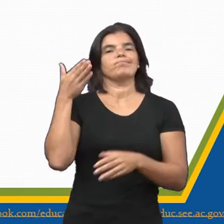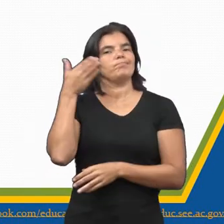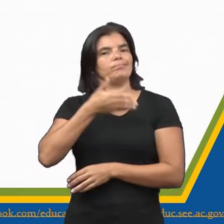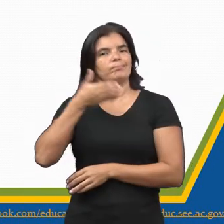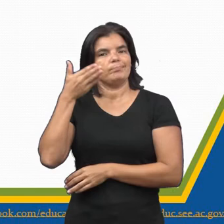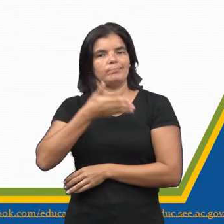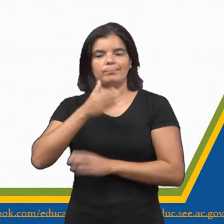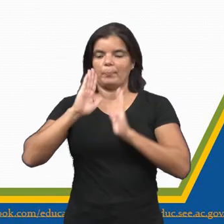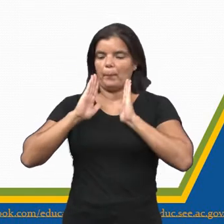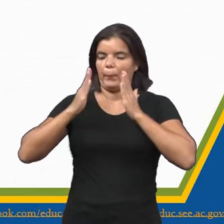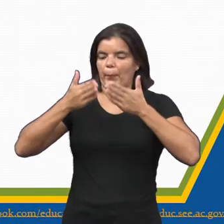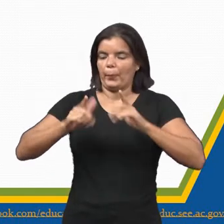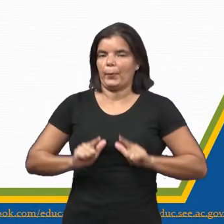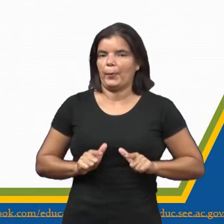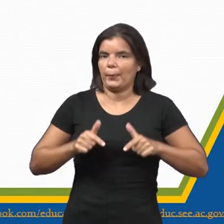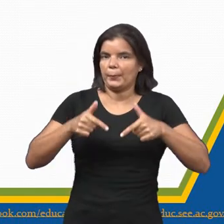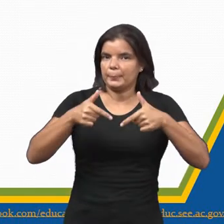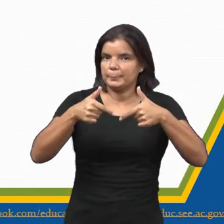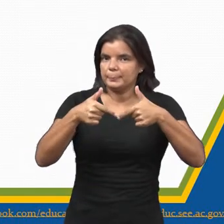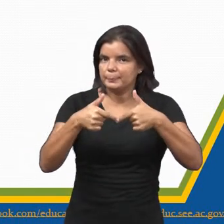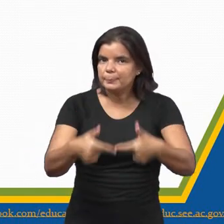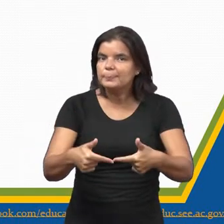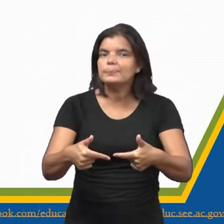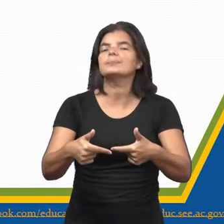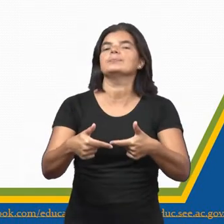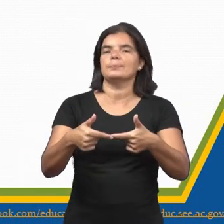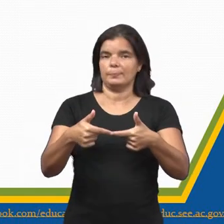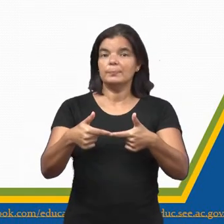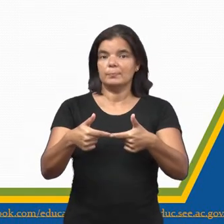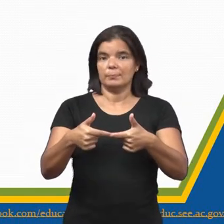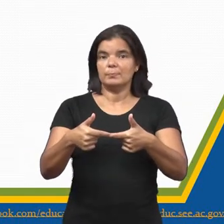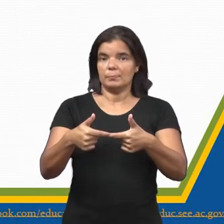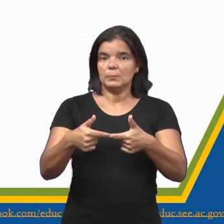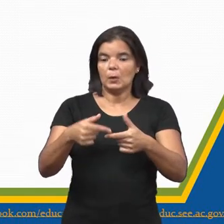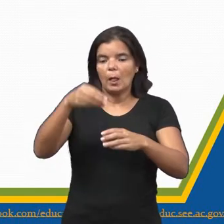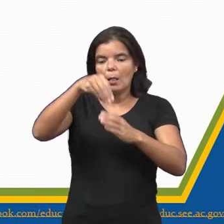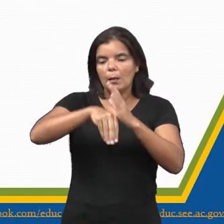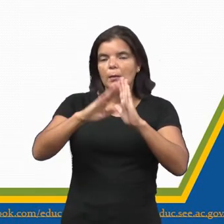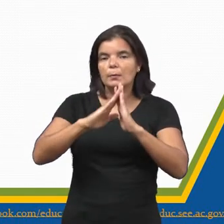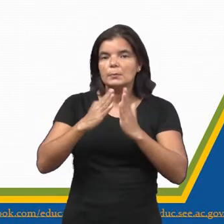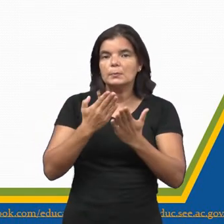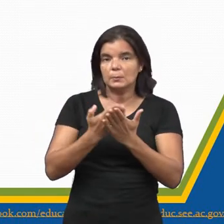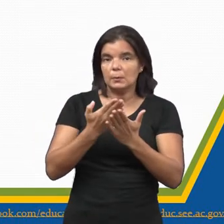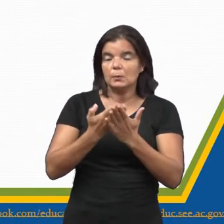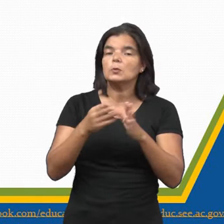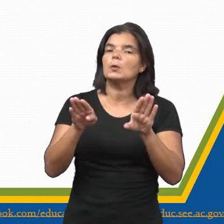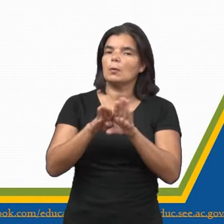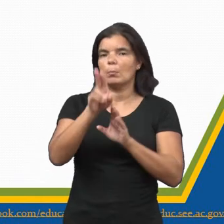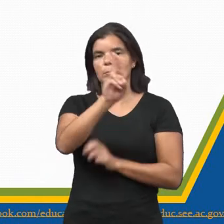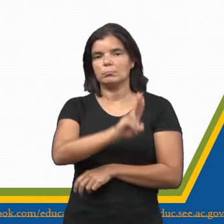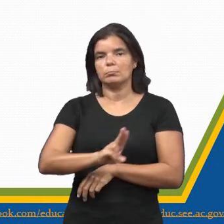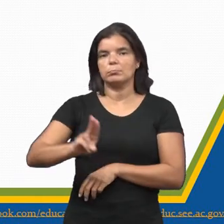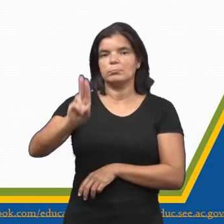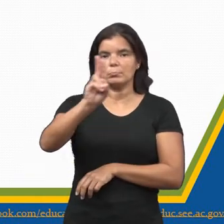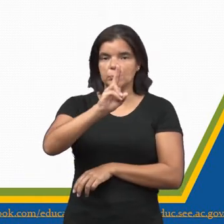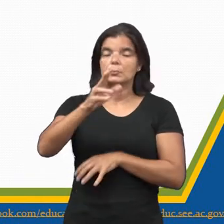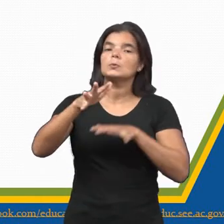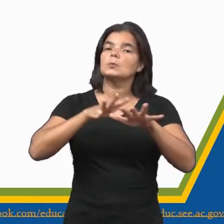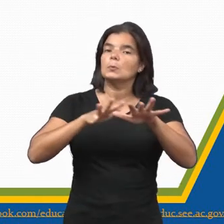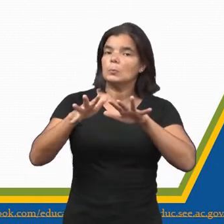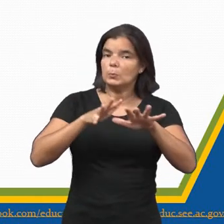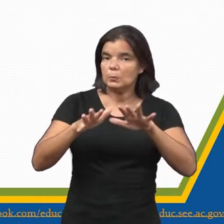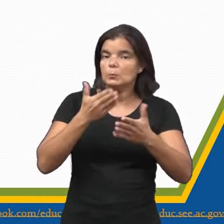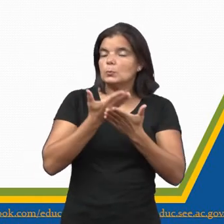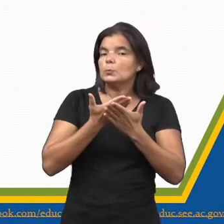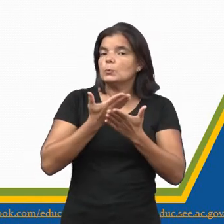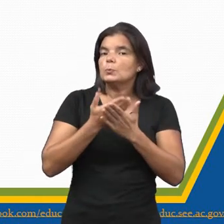se concentre nas lutas diretamente relacionadas a eles nas escolas e universidades, os movimentos de